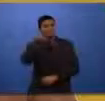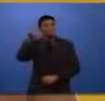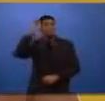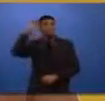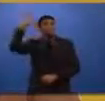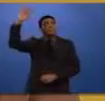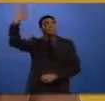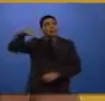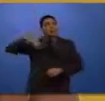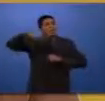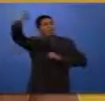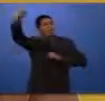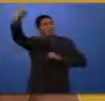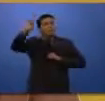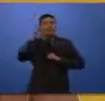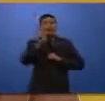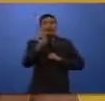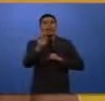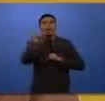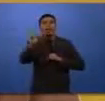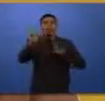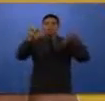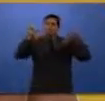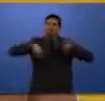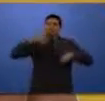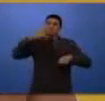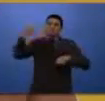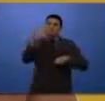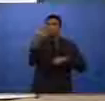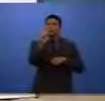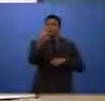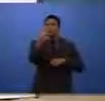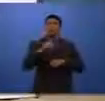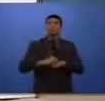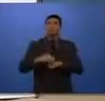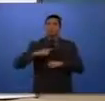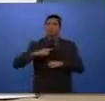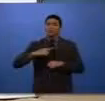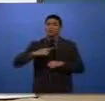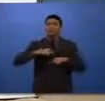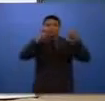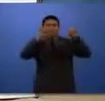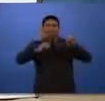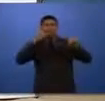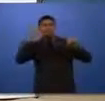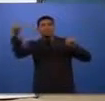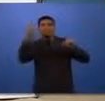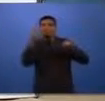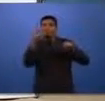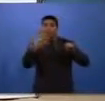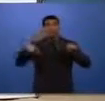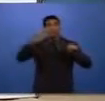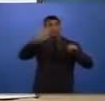Se você já sonhou em ser um super herói, saiba que pelo 181 é possível. O 181 Narco Denúncia é um número